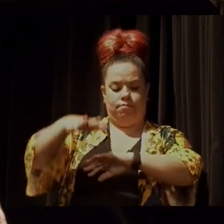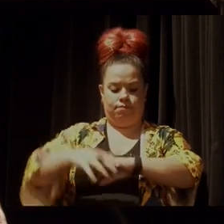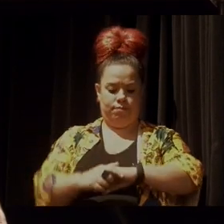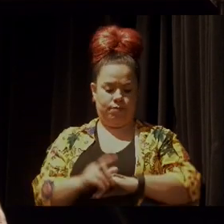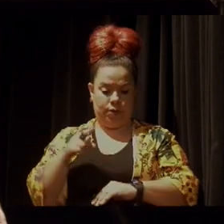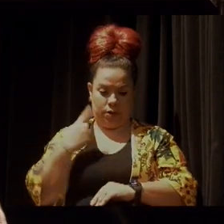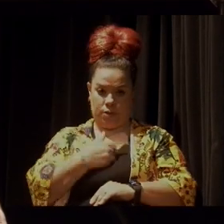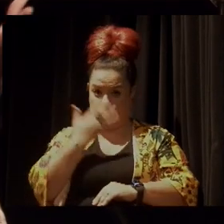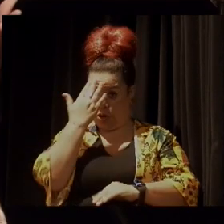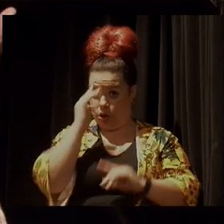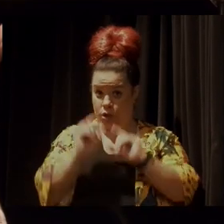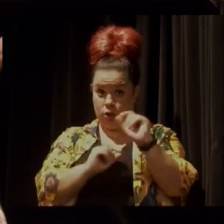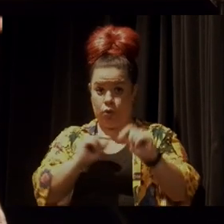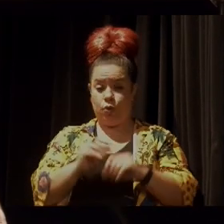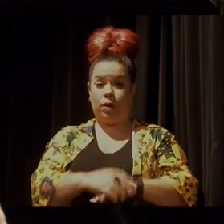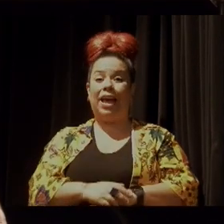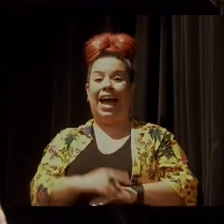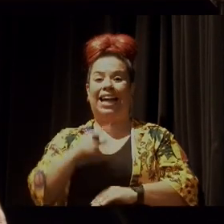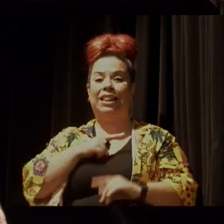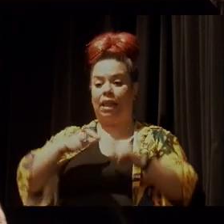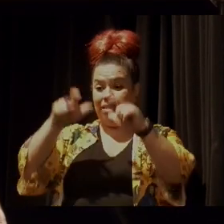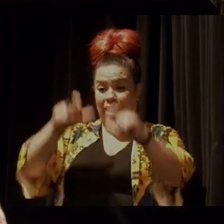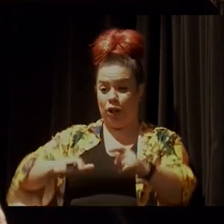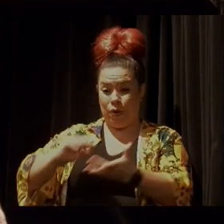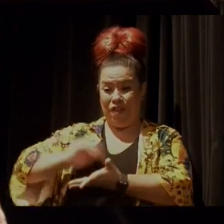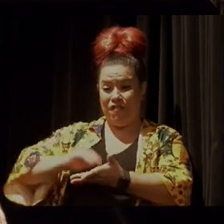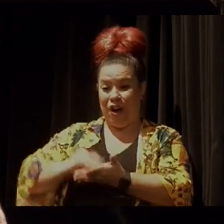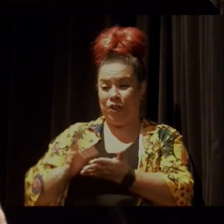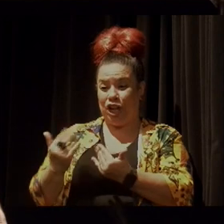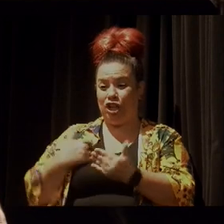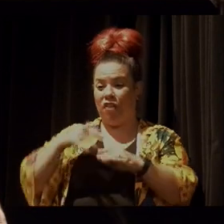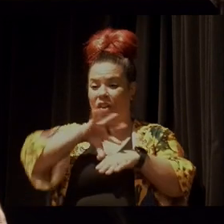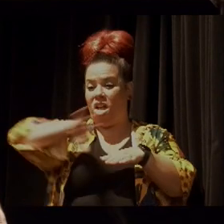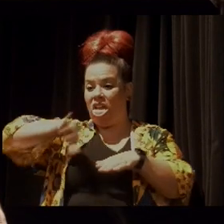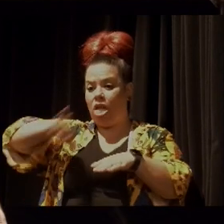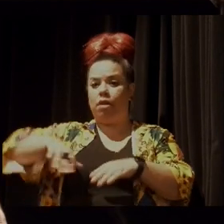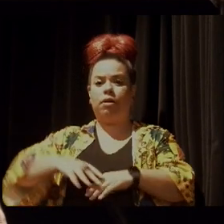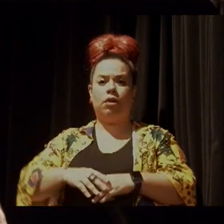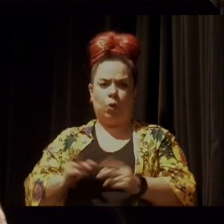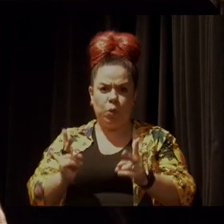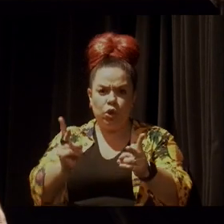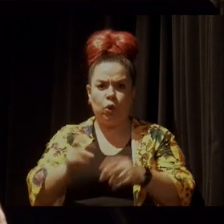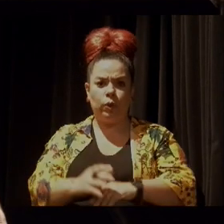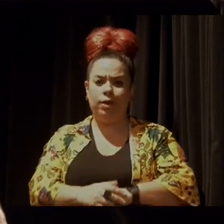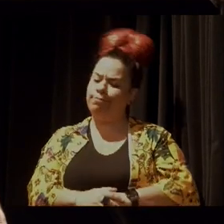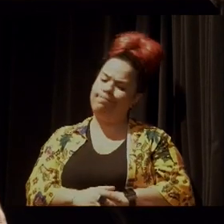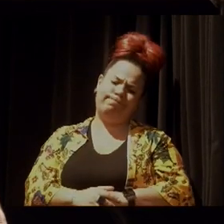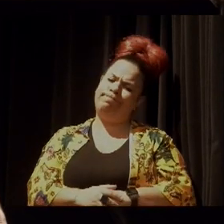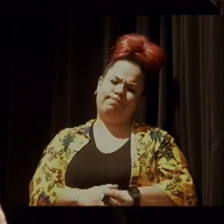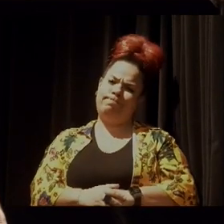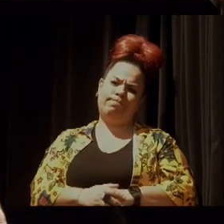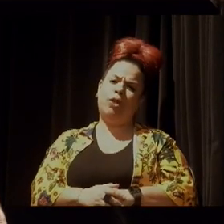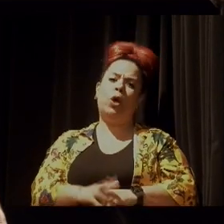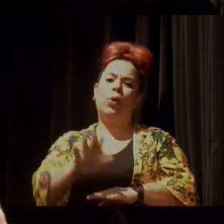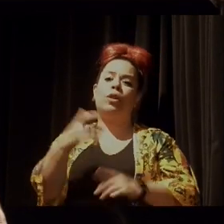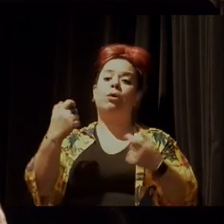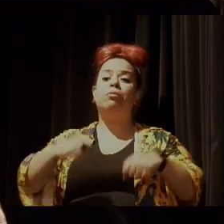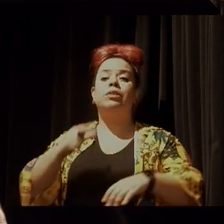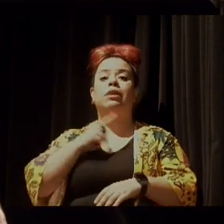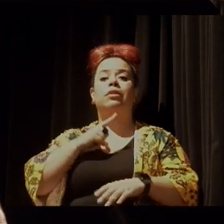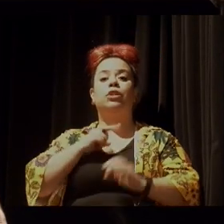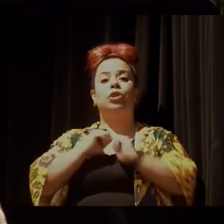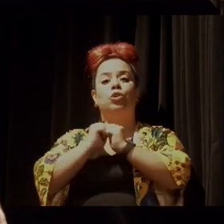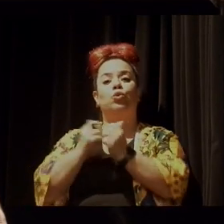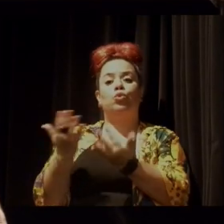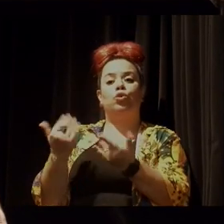entende que não existe território sem juventude, essa sucessão geracional, ela precisa acontecer com o jovem